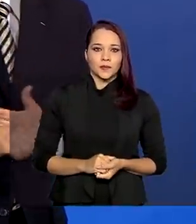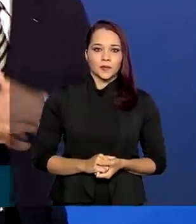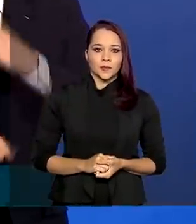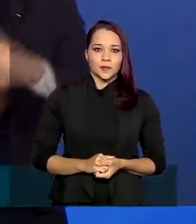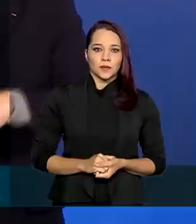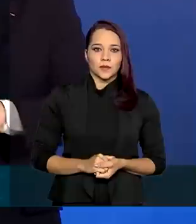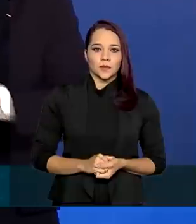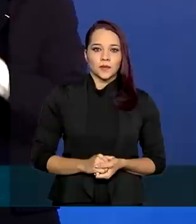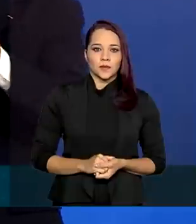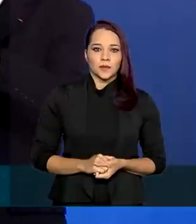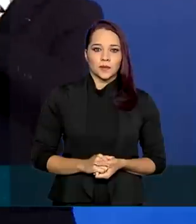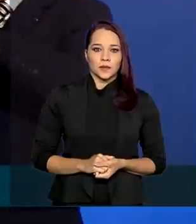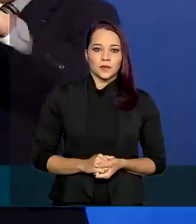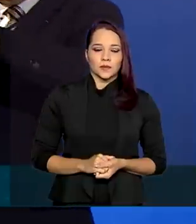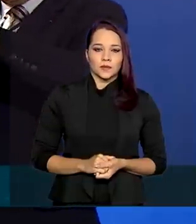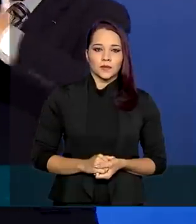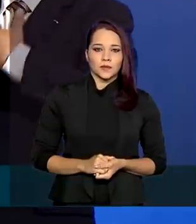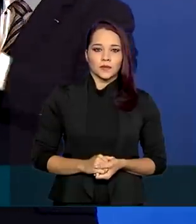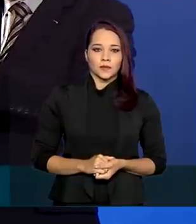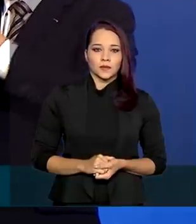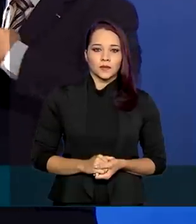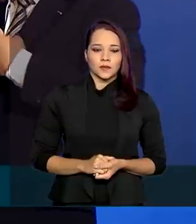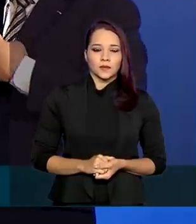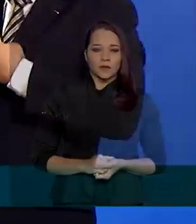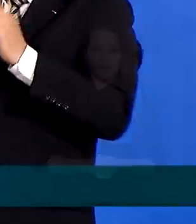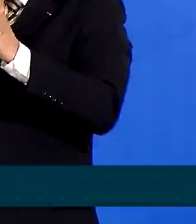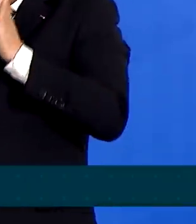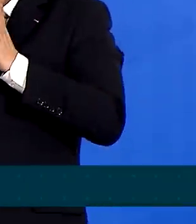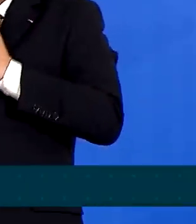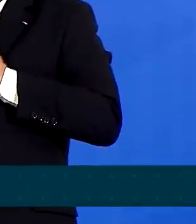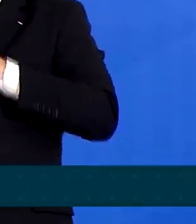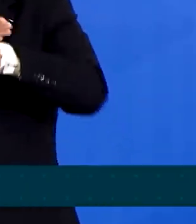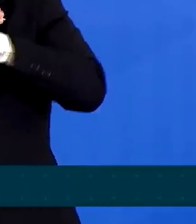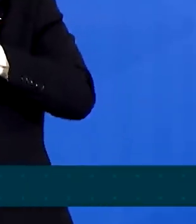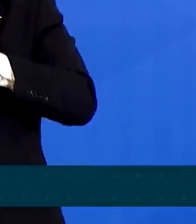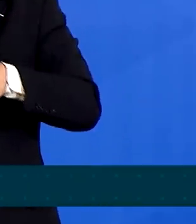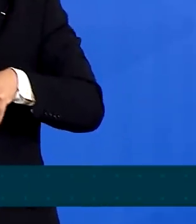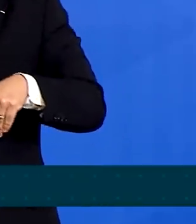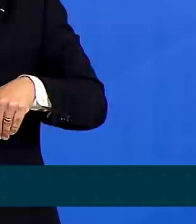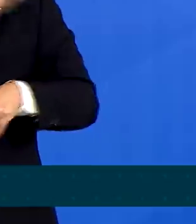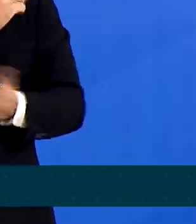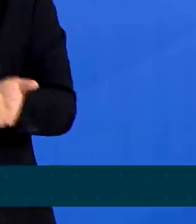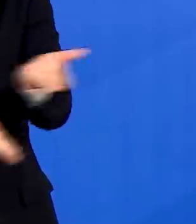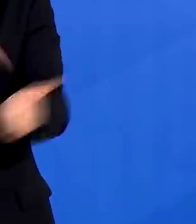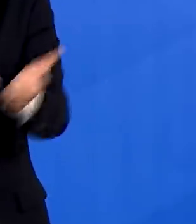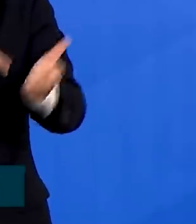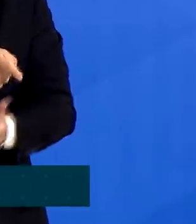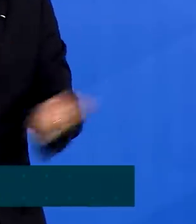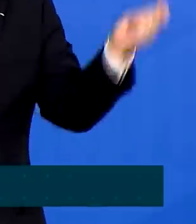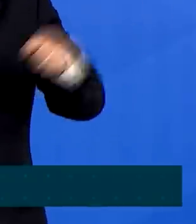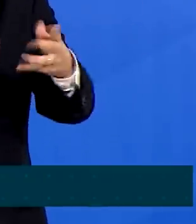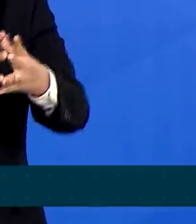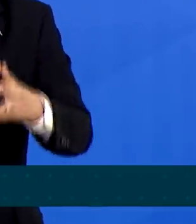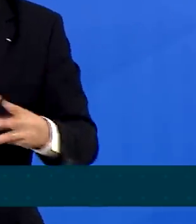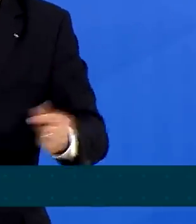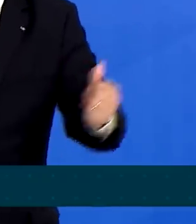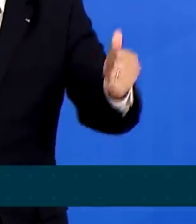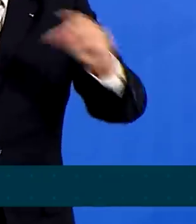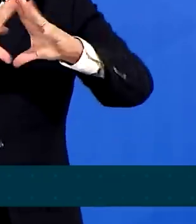nos mostrou que quanto mais cedo atendermos os pacientes, melhores são suas chances de recuperação.